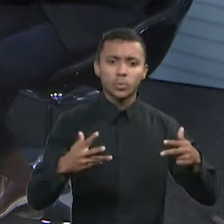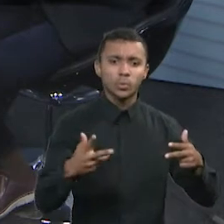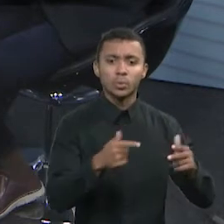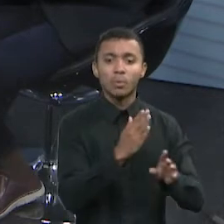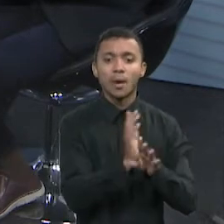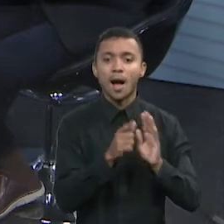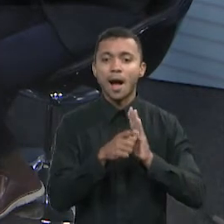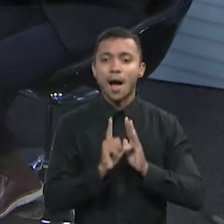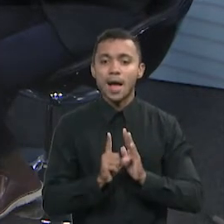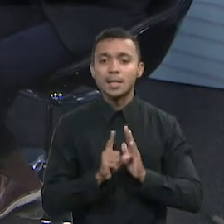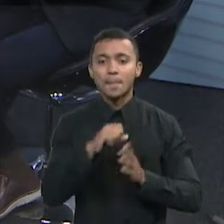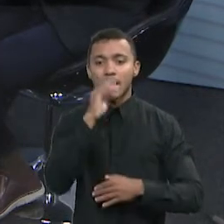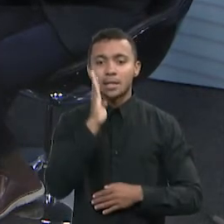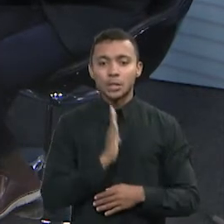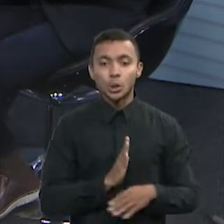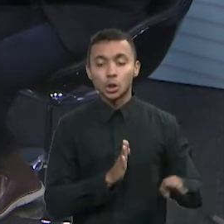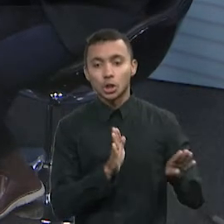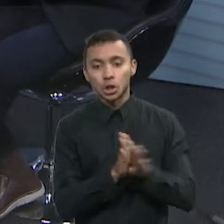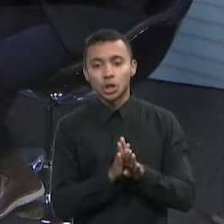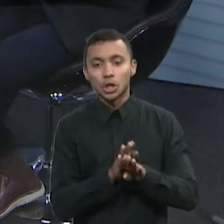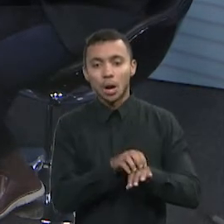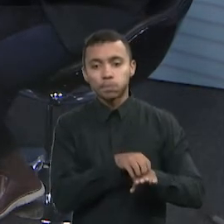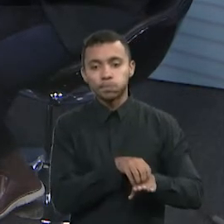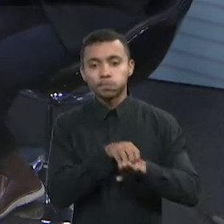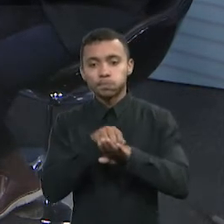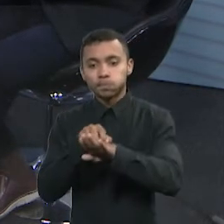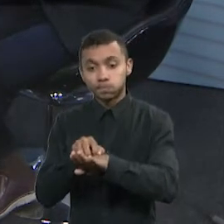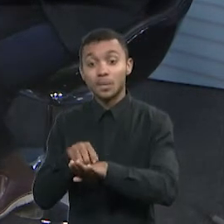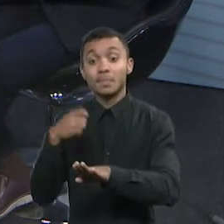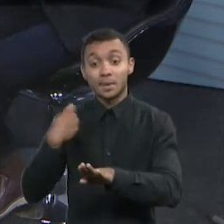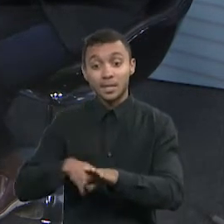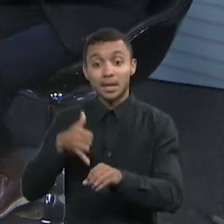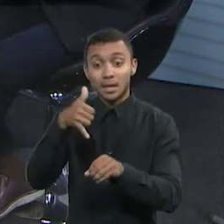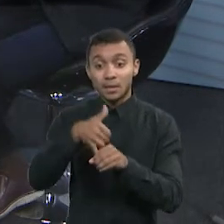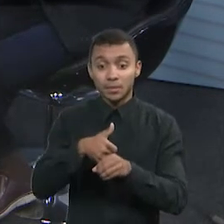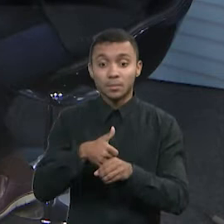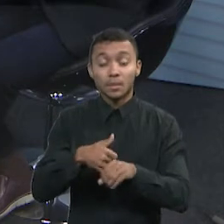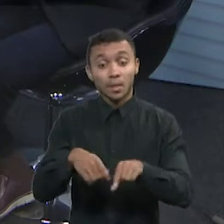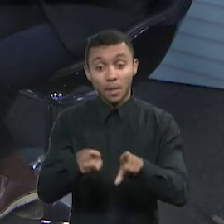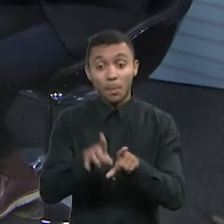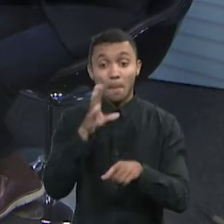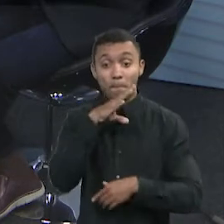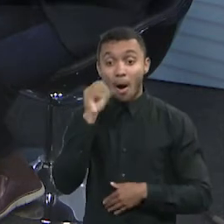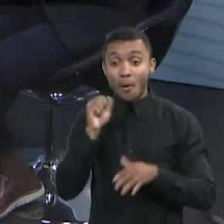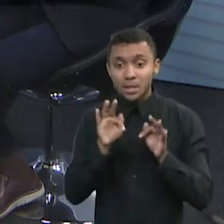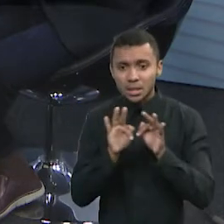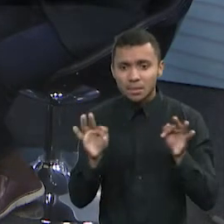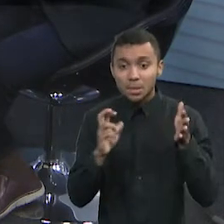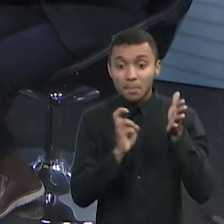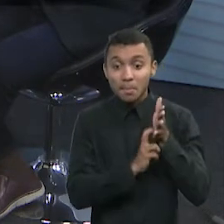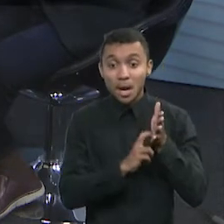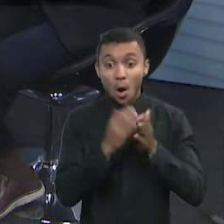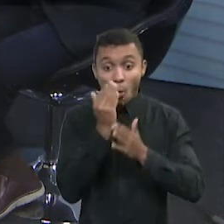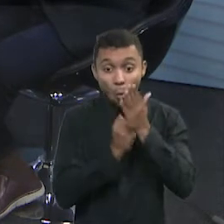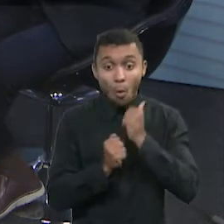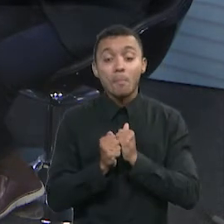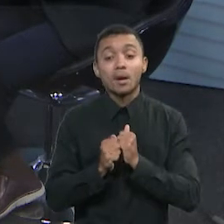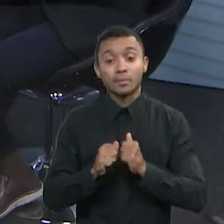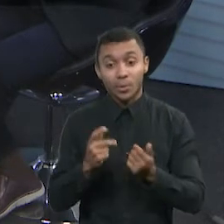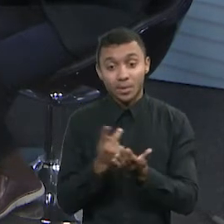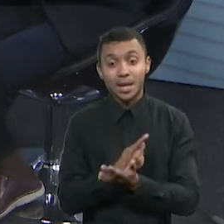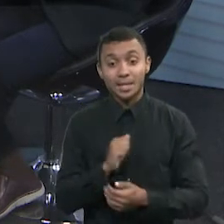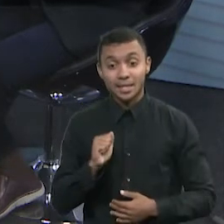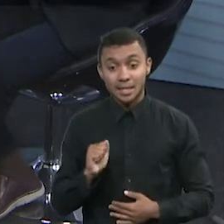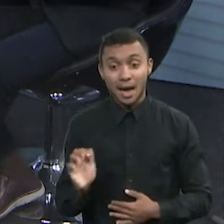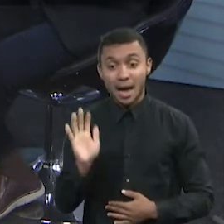de caminhão, óleo e diesel, e o pão já vai subir, o pão francês, o trigo, isso vai impactar na